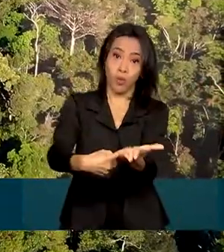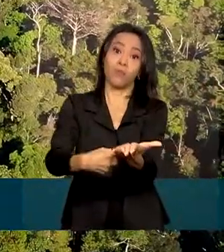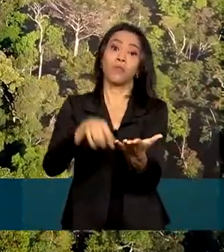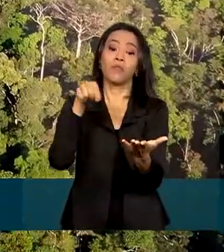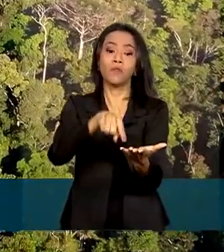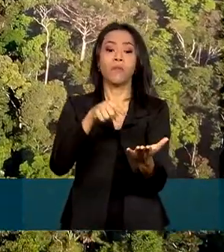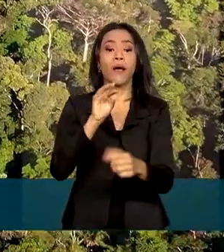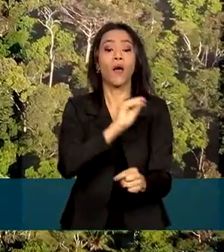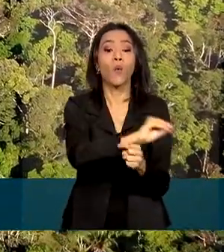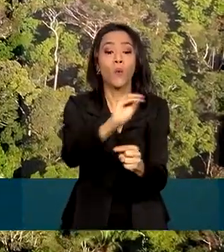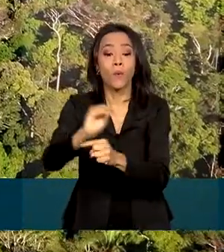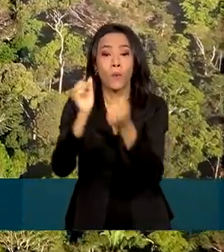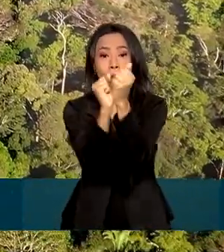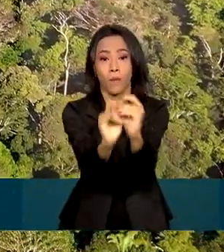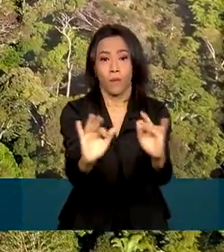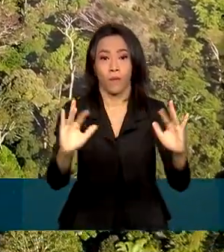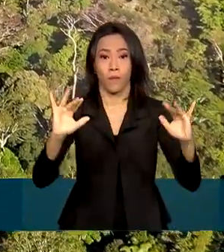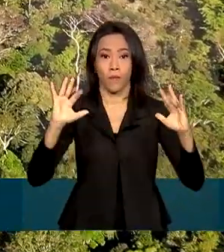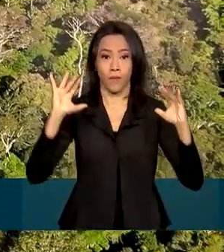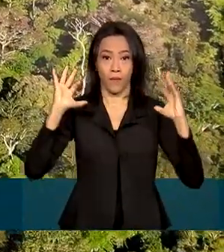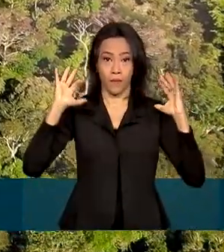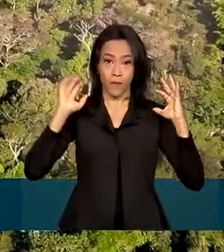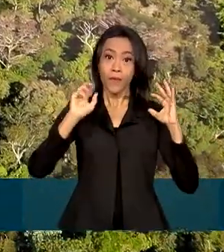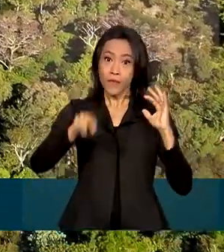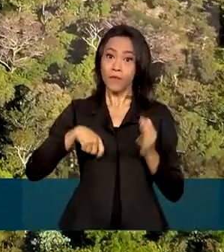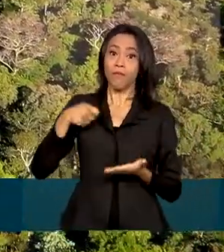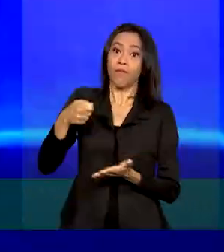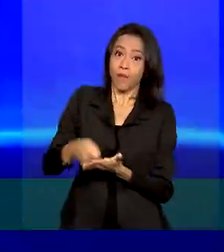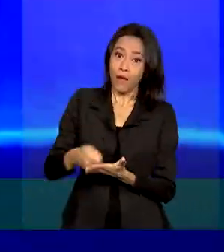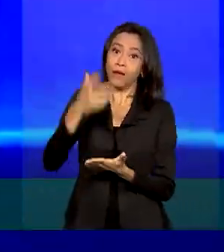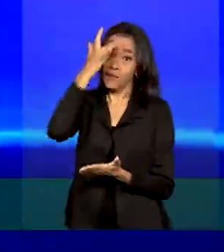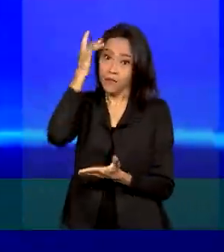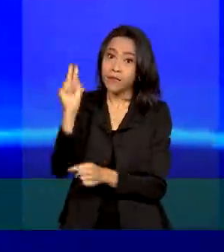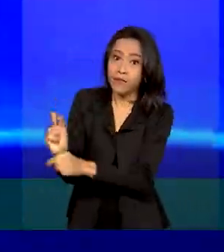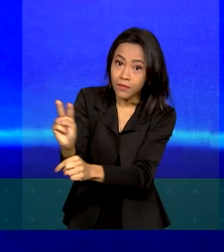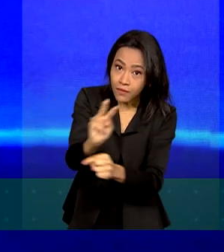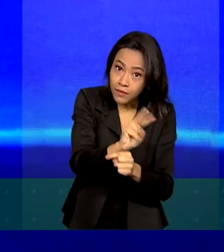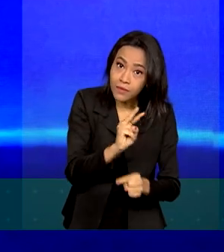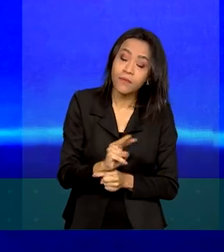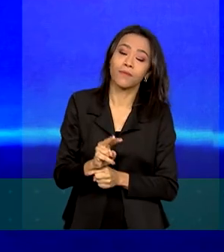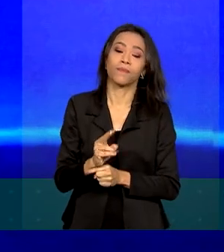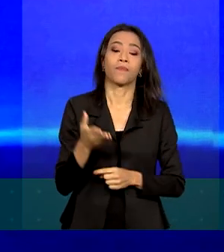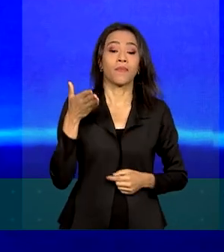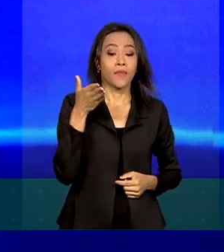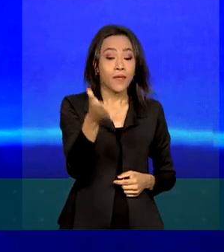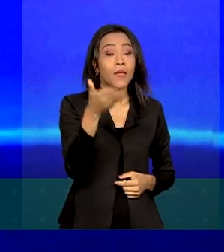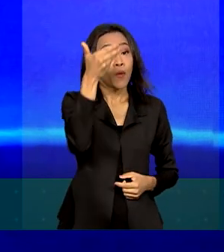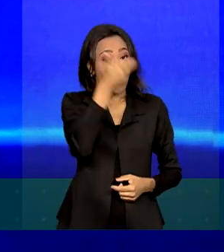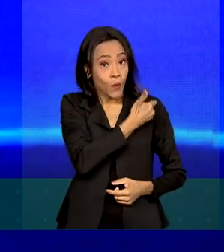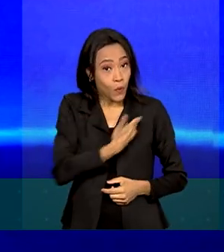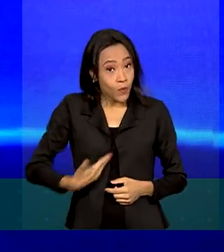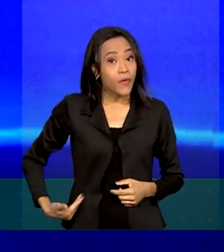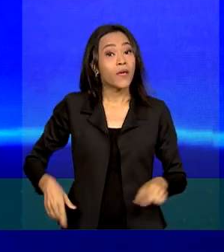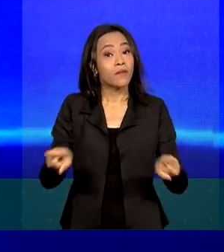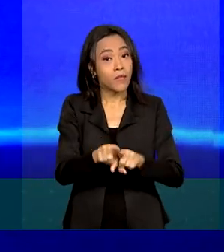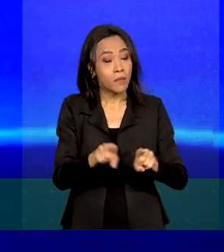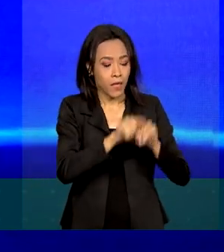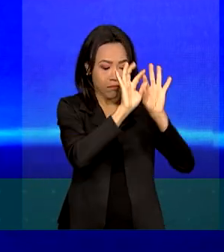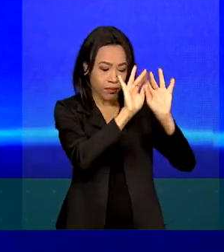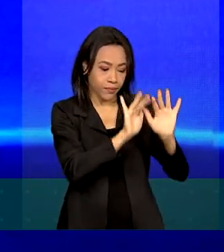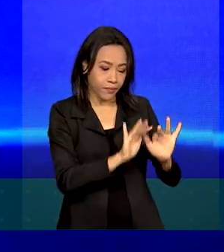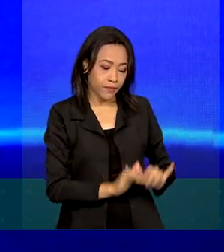biodiversidade e remuneração de serviços ambientais. Nessa direção, o governo brasileiro também editou em